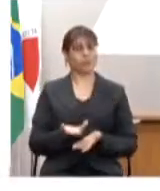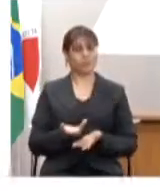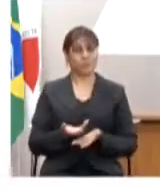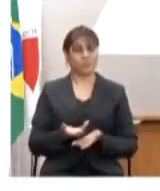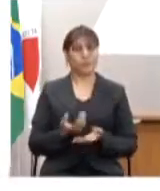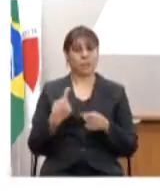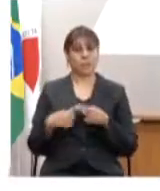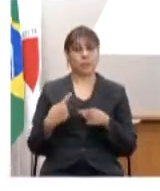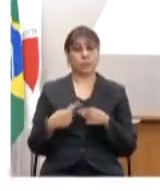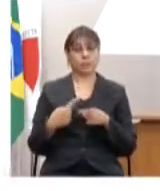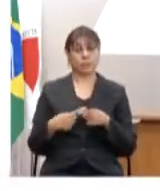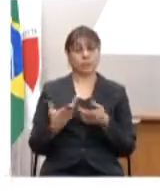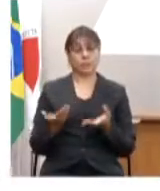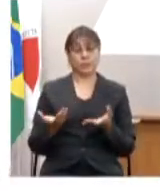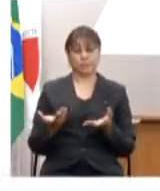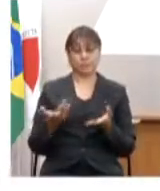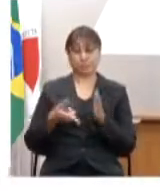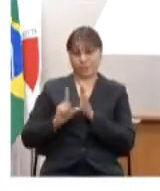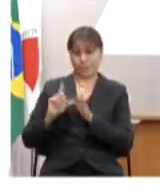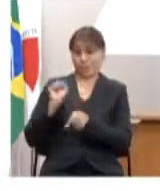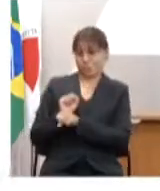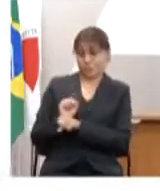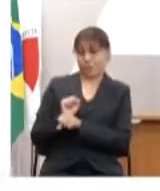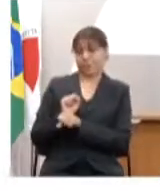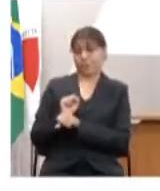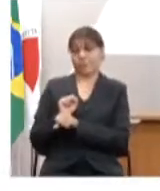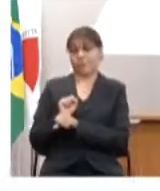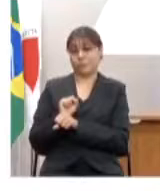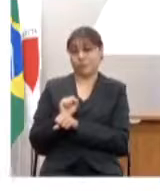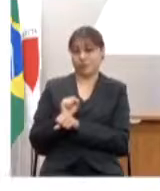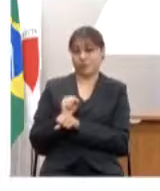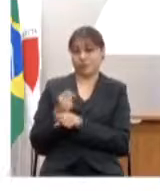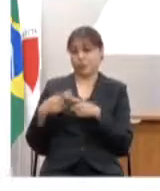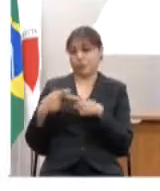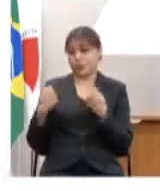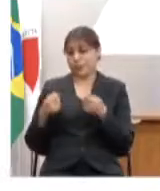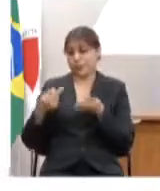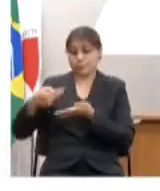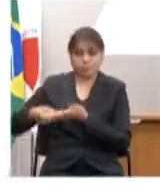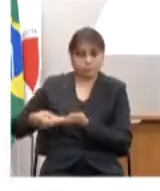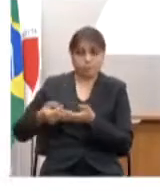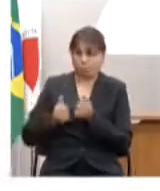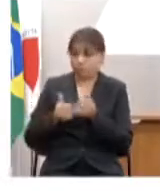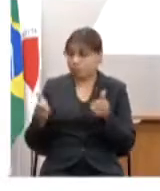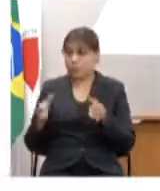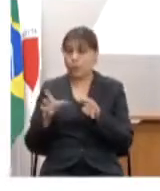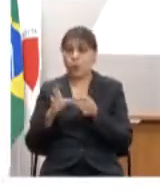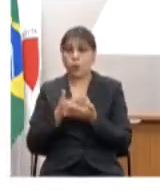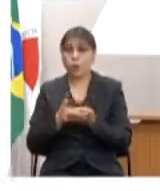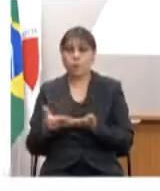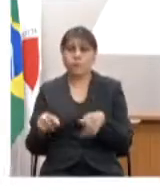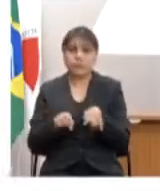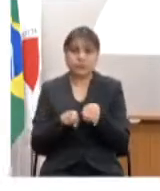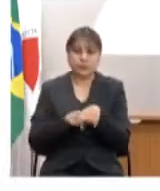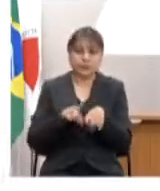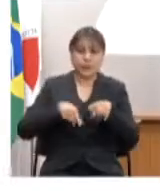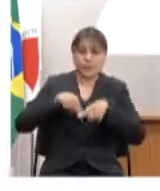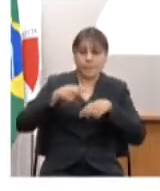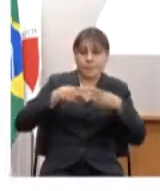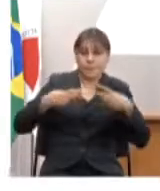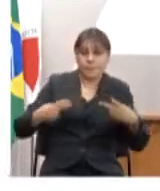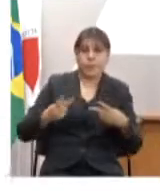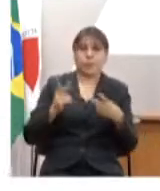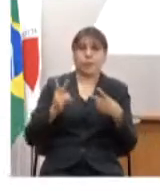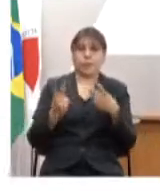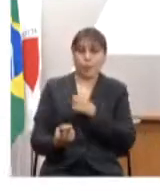pela imperativa necessidade de se abrir eleitos de se economizar insumos tanto equipamento de